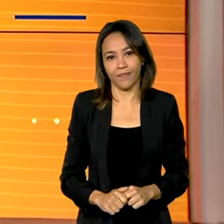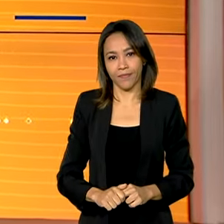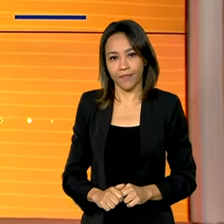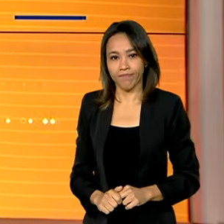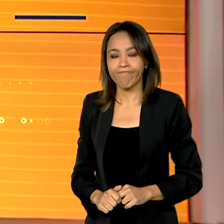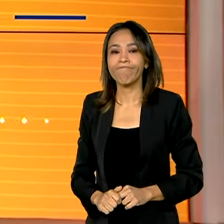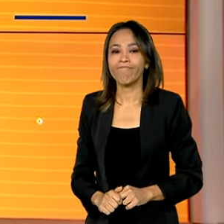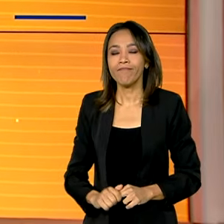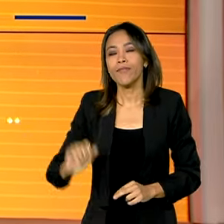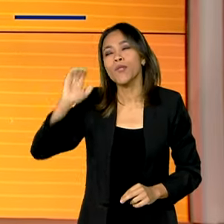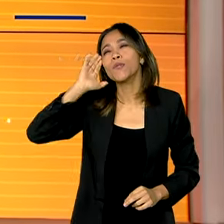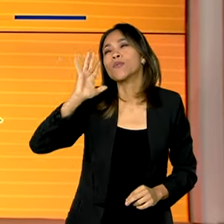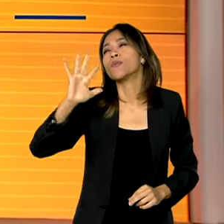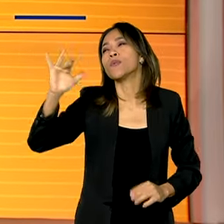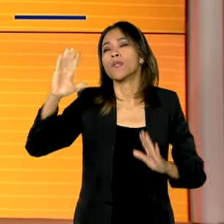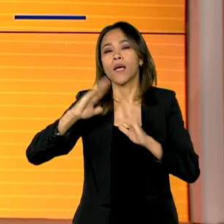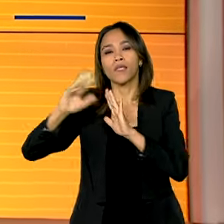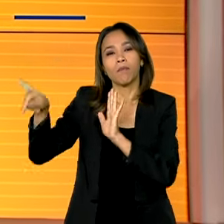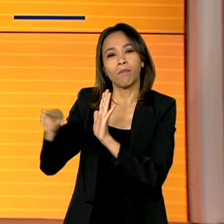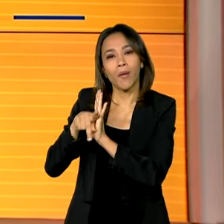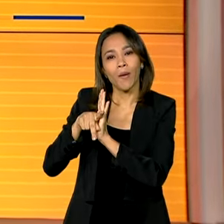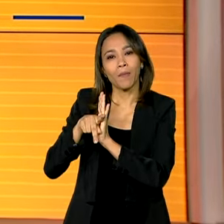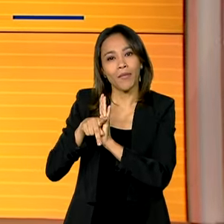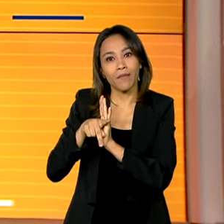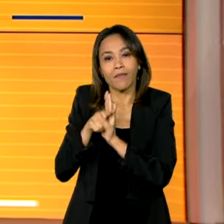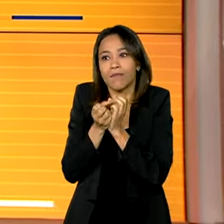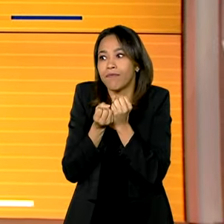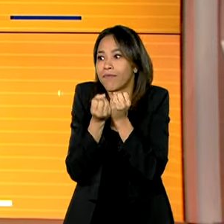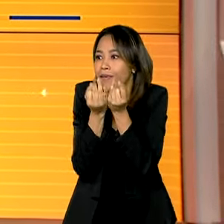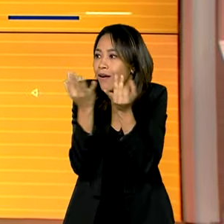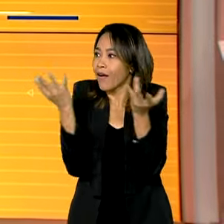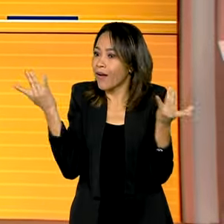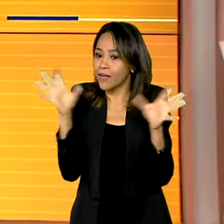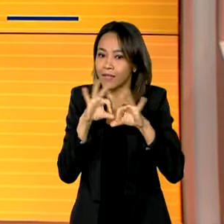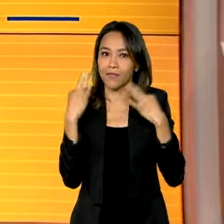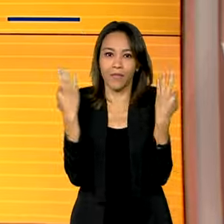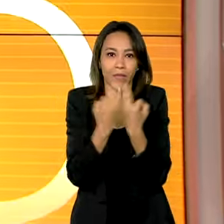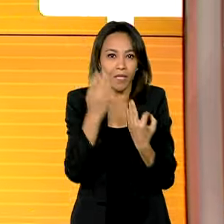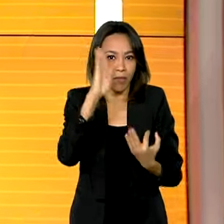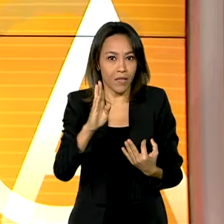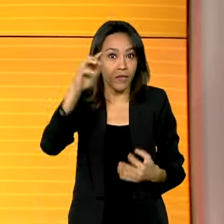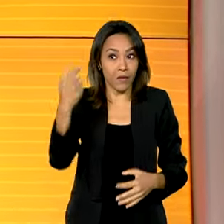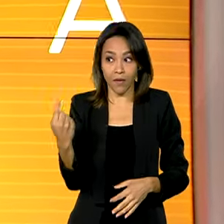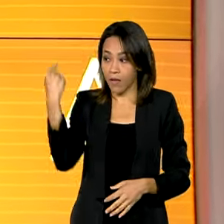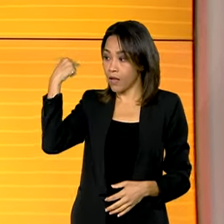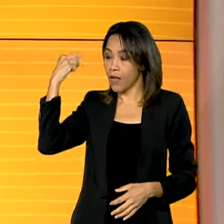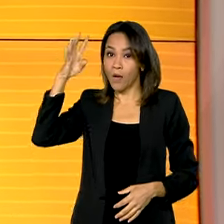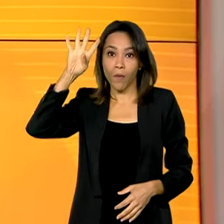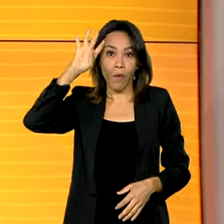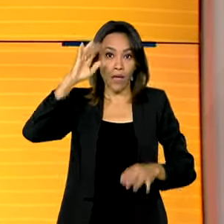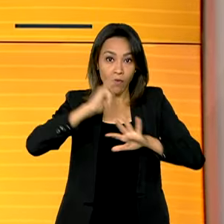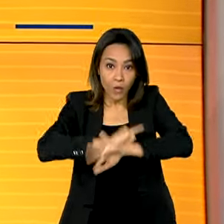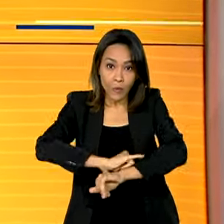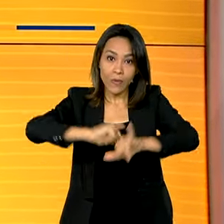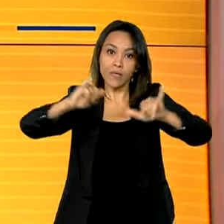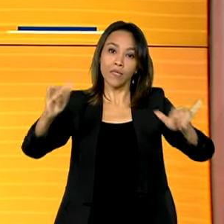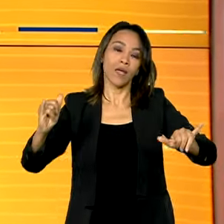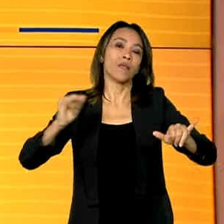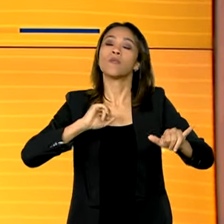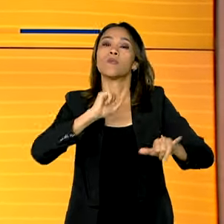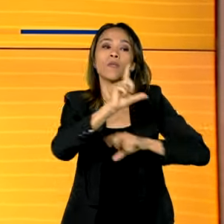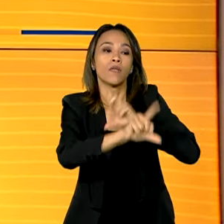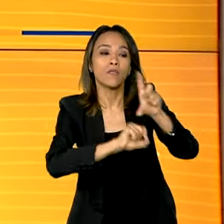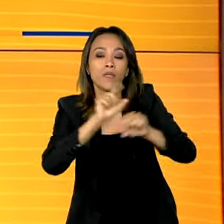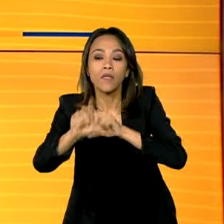O sonho da casa própria mais perto de milhares de famílias no país foi anunciado nesta quarta-feira o resultado da seleção de